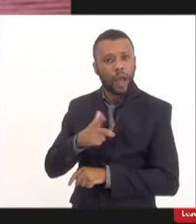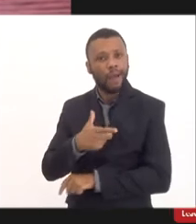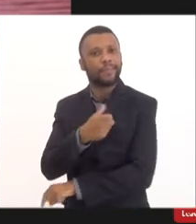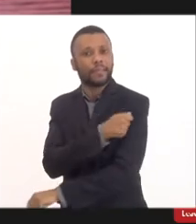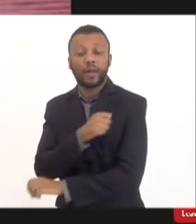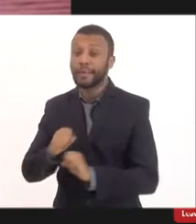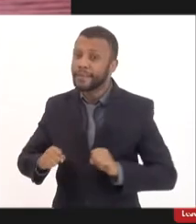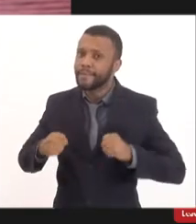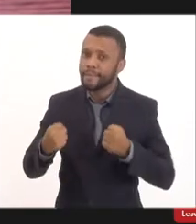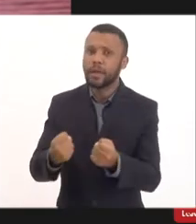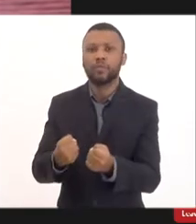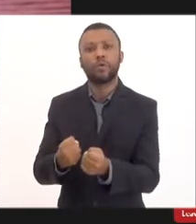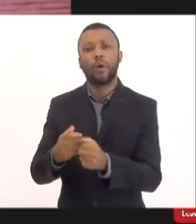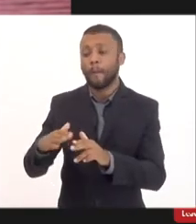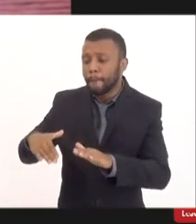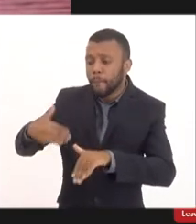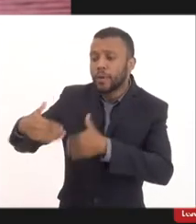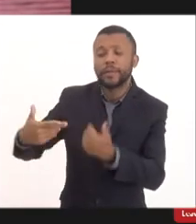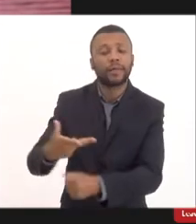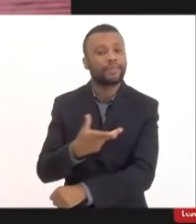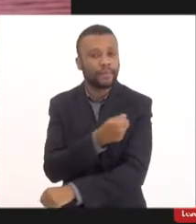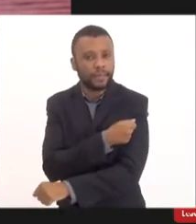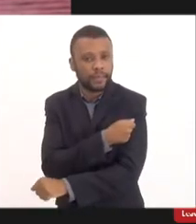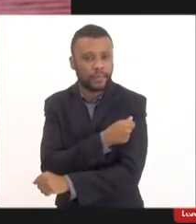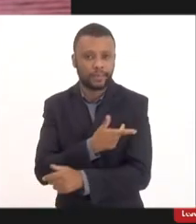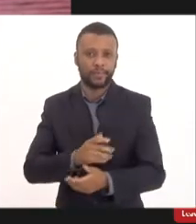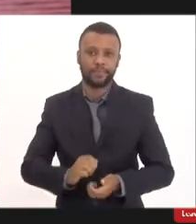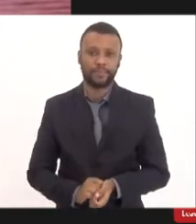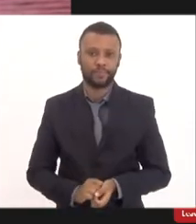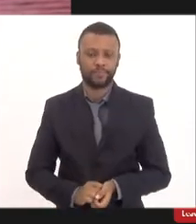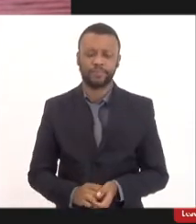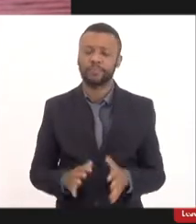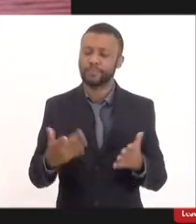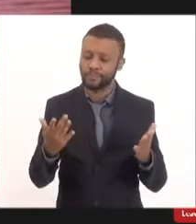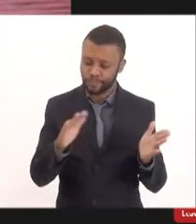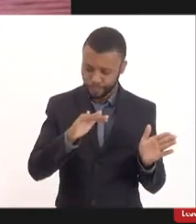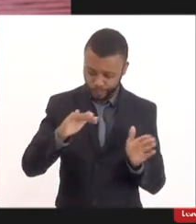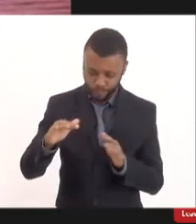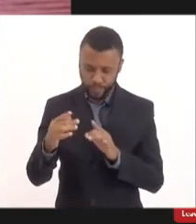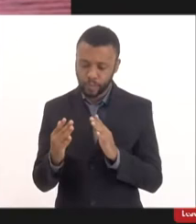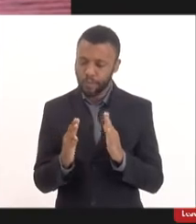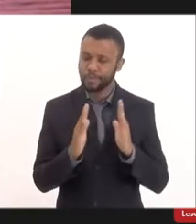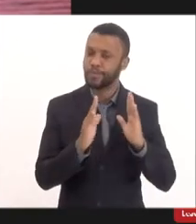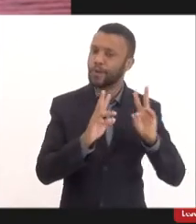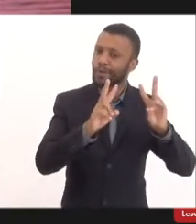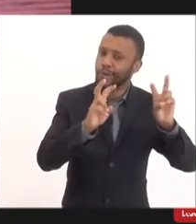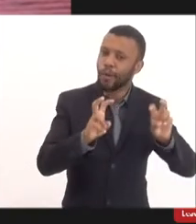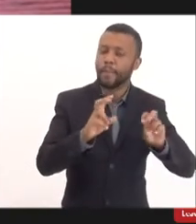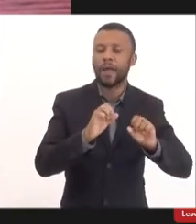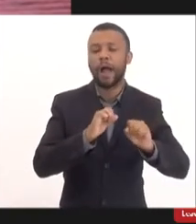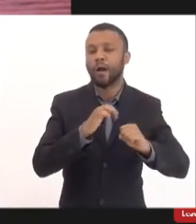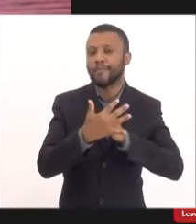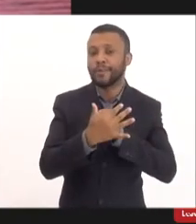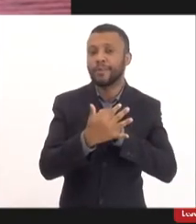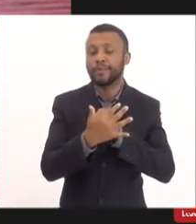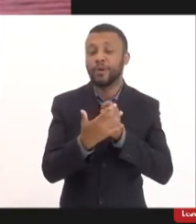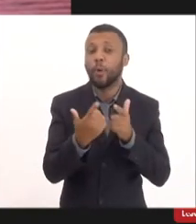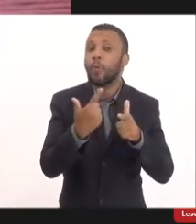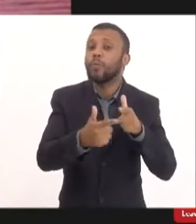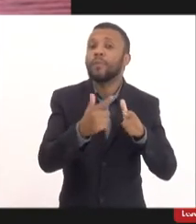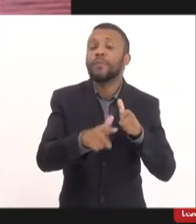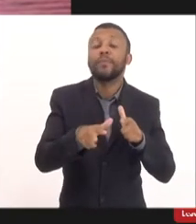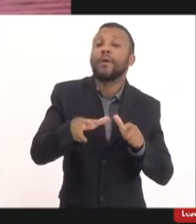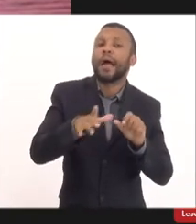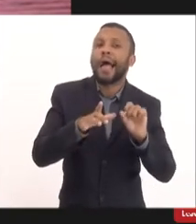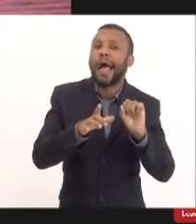sempre a vacinação por outro lado em relação a covid a discussão não é nem a questão da segurança da vacina que para mim realmente